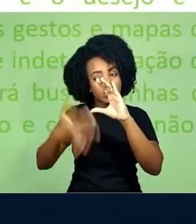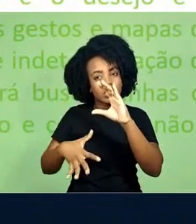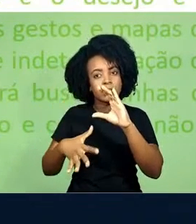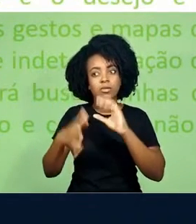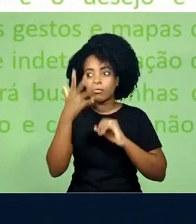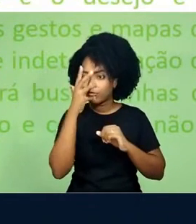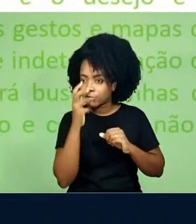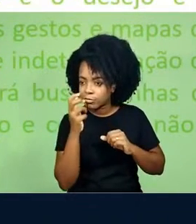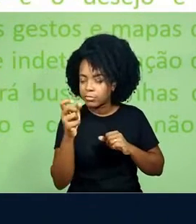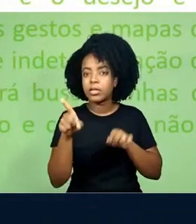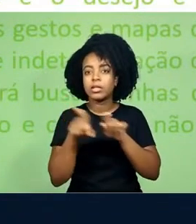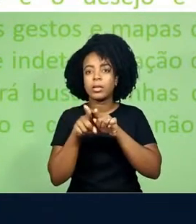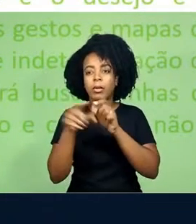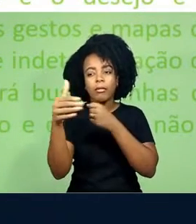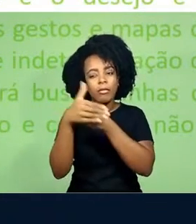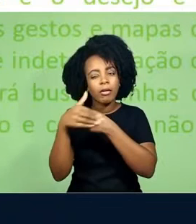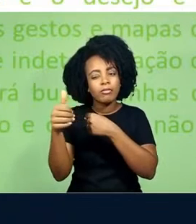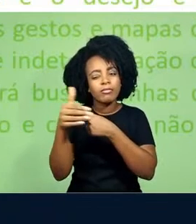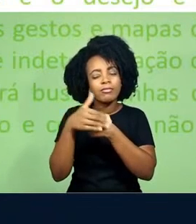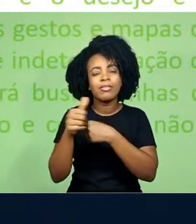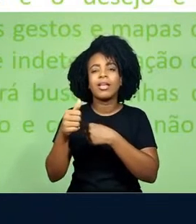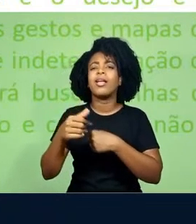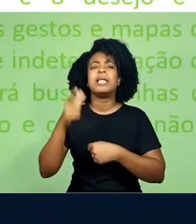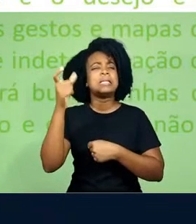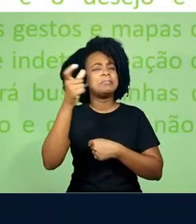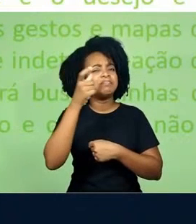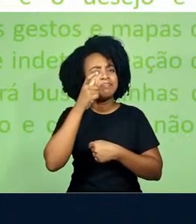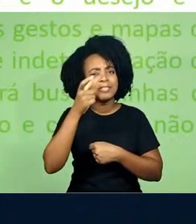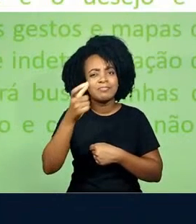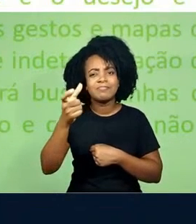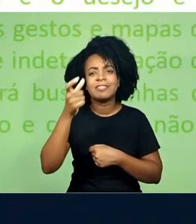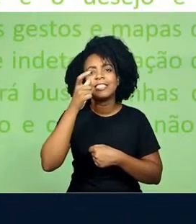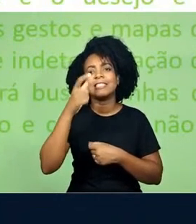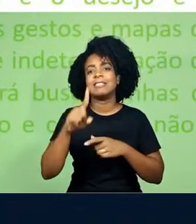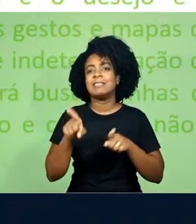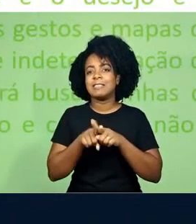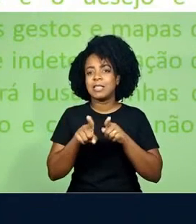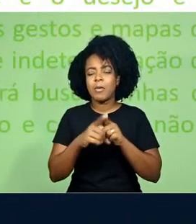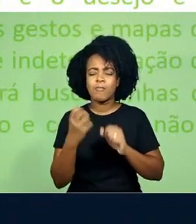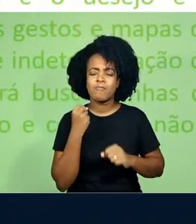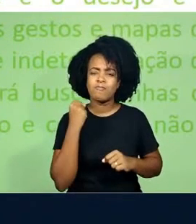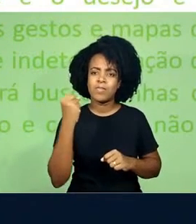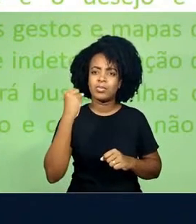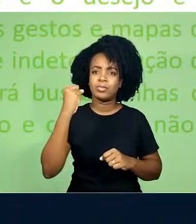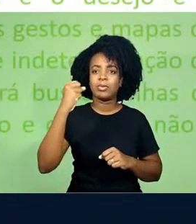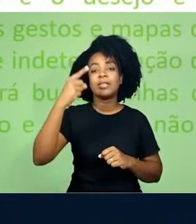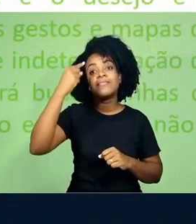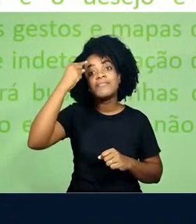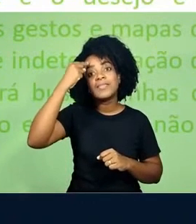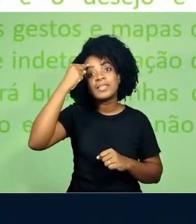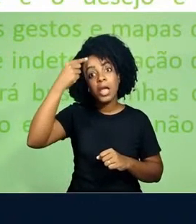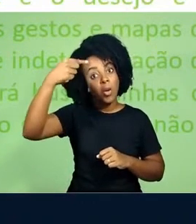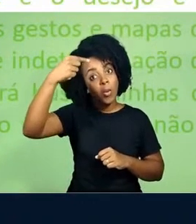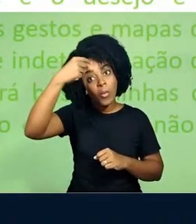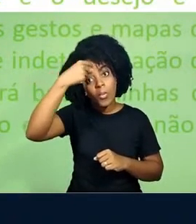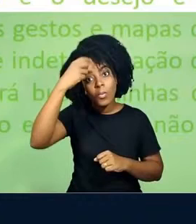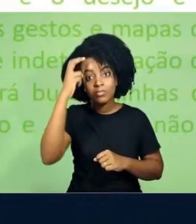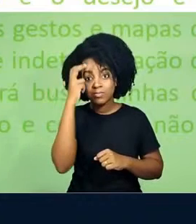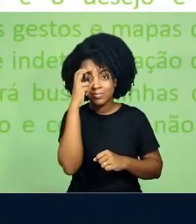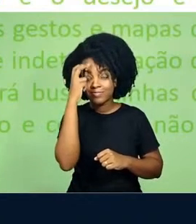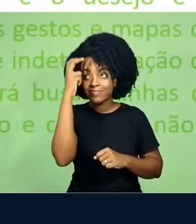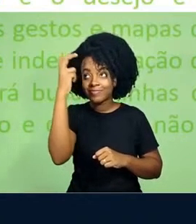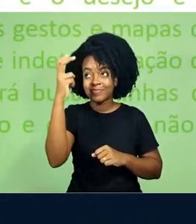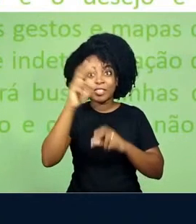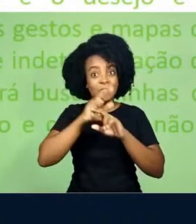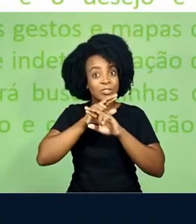sedução e de afeto é muito interessante e muito potente para pensarmos uma inteligência para além da